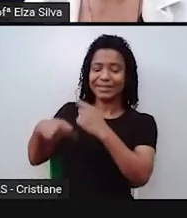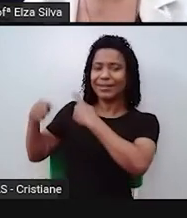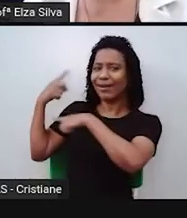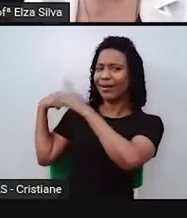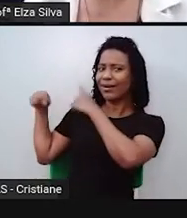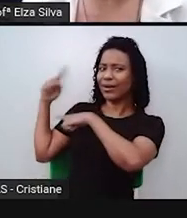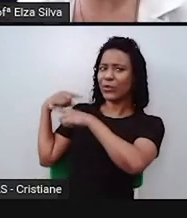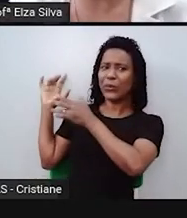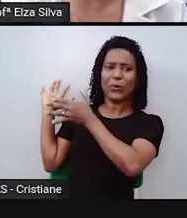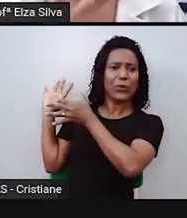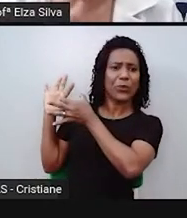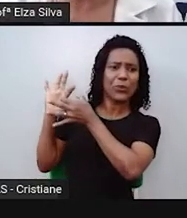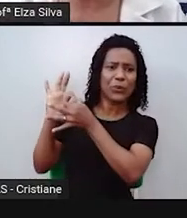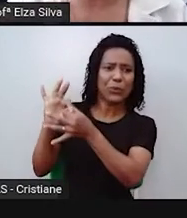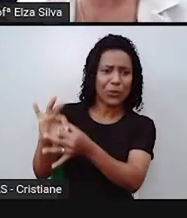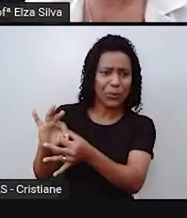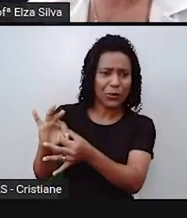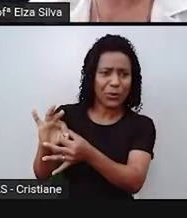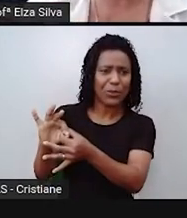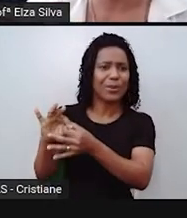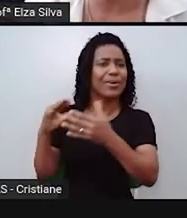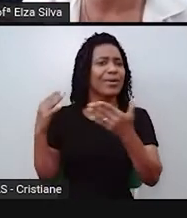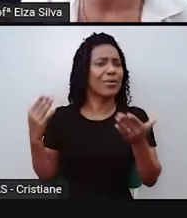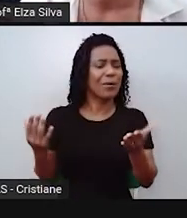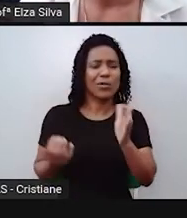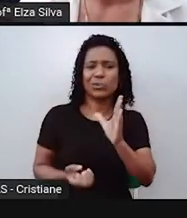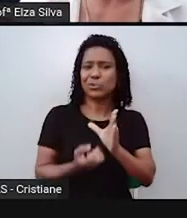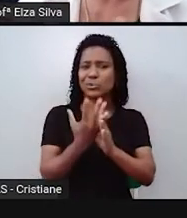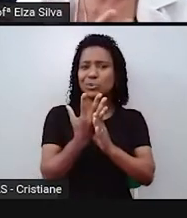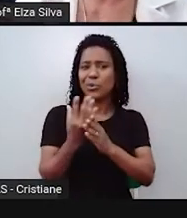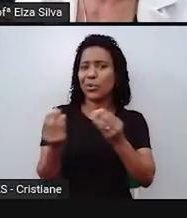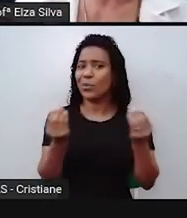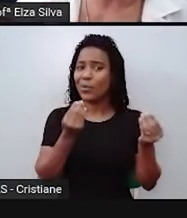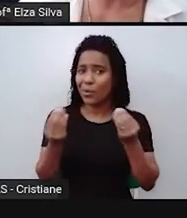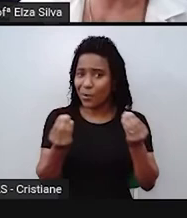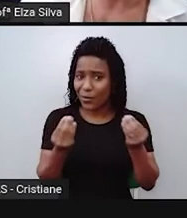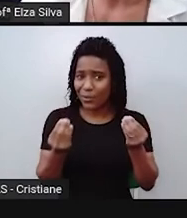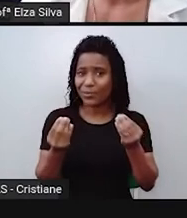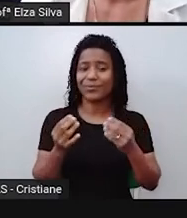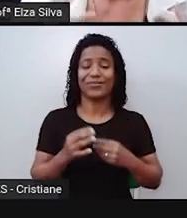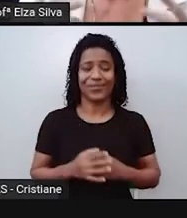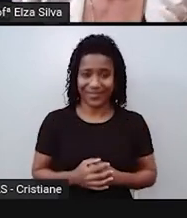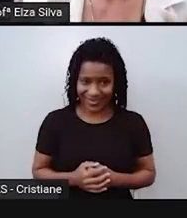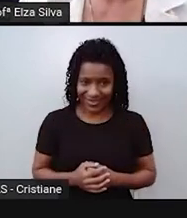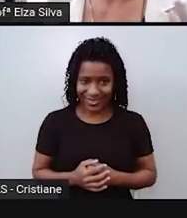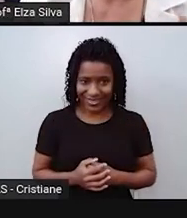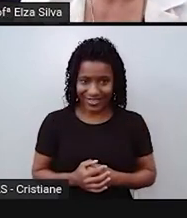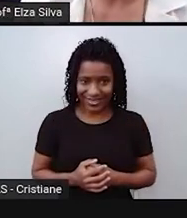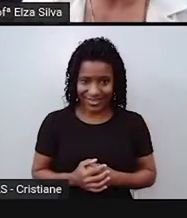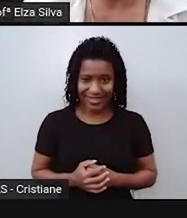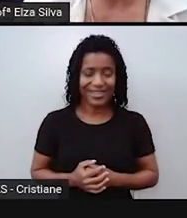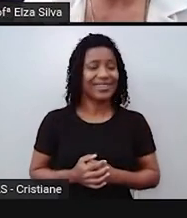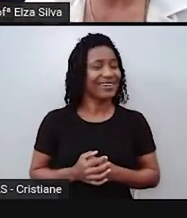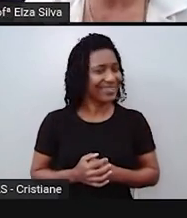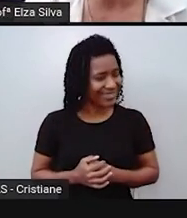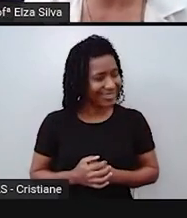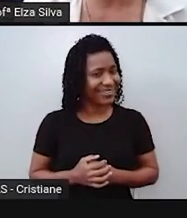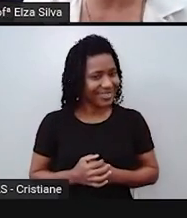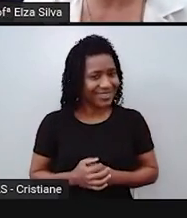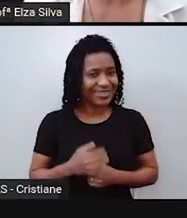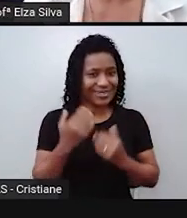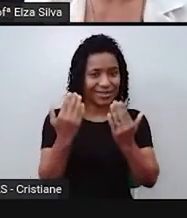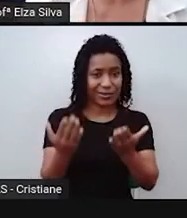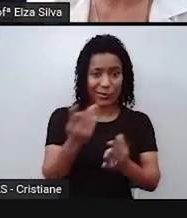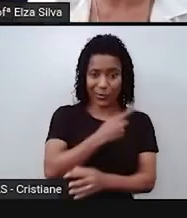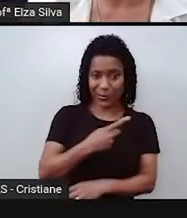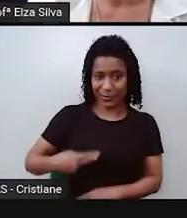precisa compreender em que contexto ele surgiu. E foi justamente a partir da crítica dessas falas de